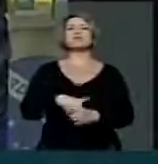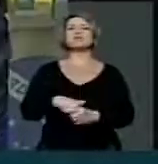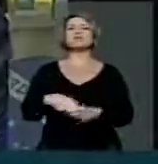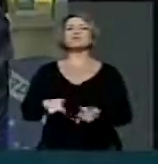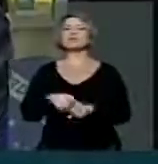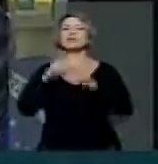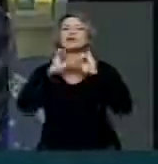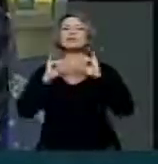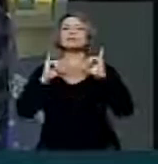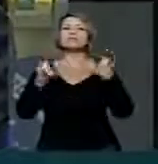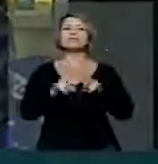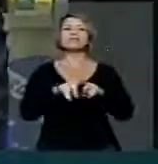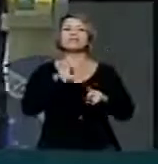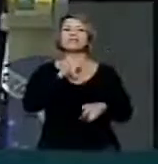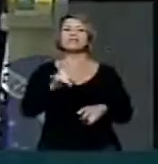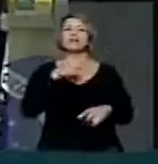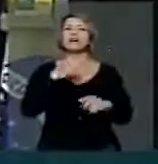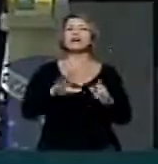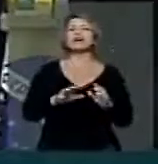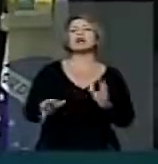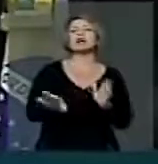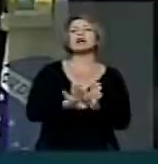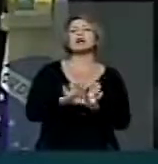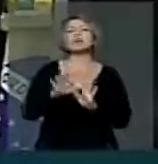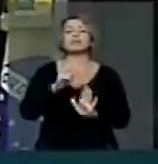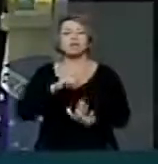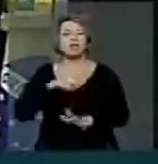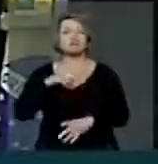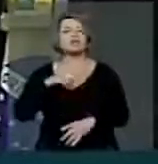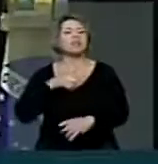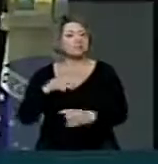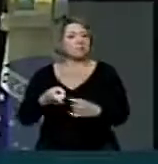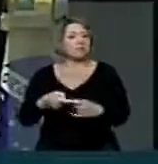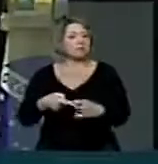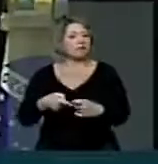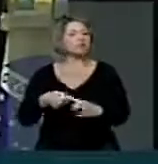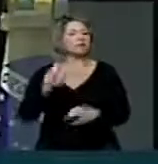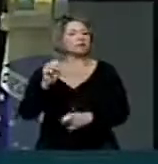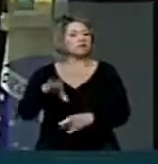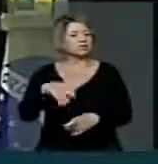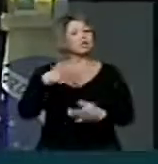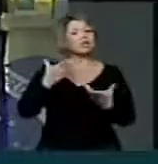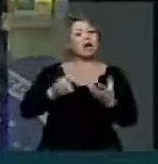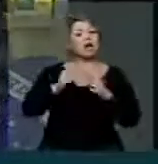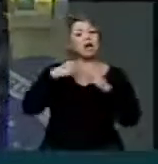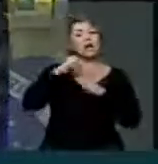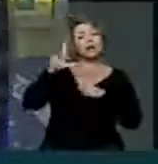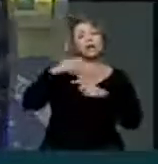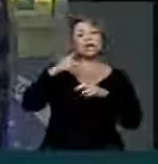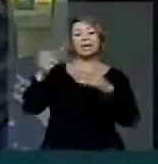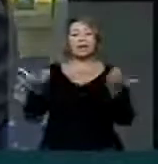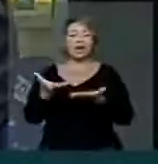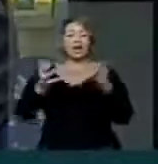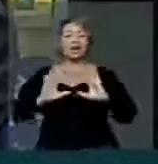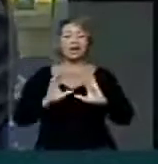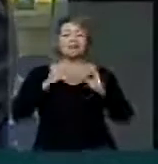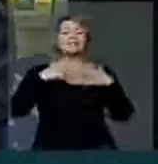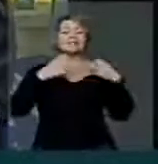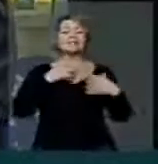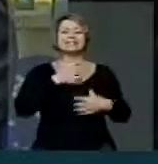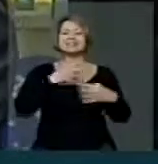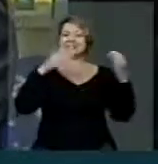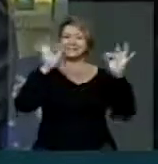dizendo, vai chegar um médico? Num primeiro momento vão comemorar. Num primeiro